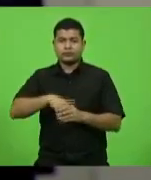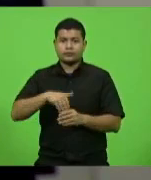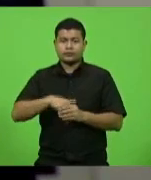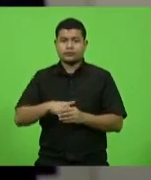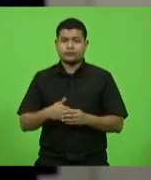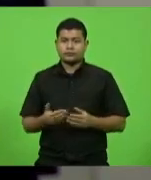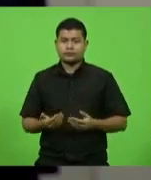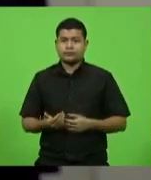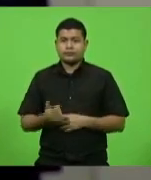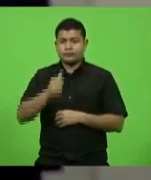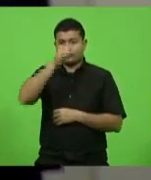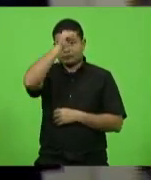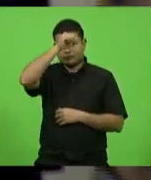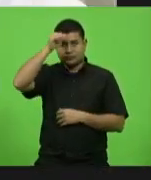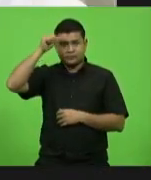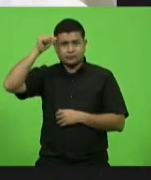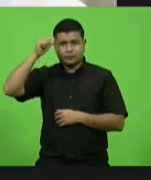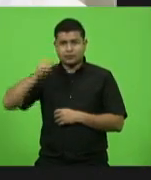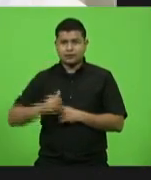Dirce Andercheid.